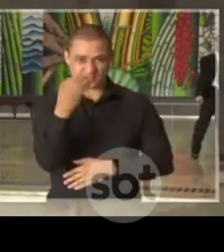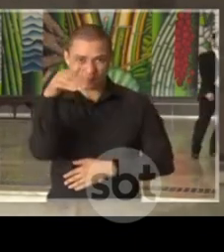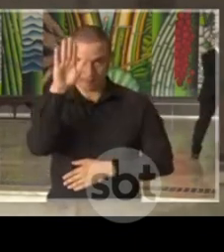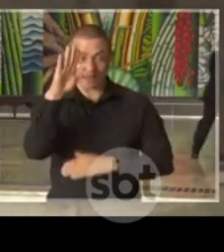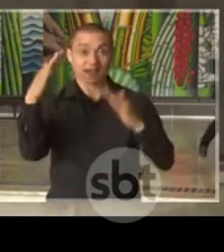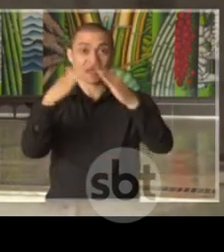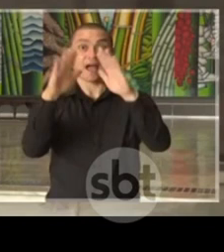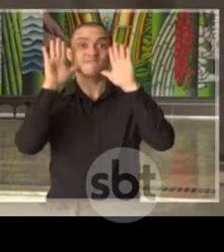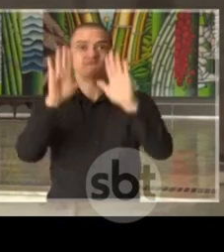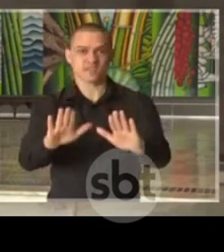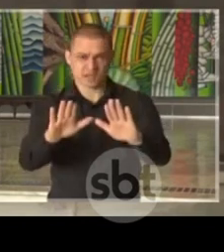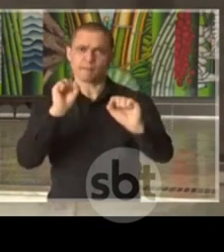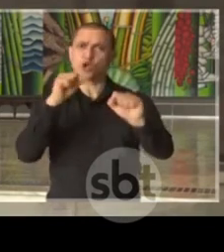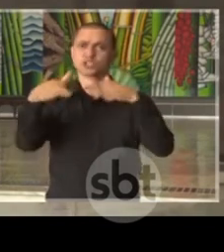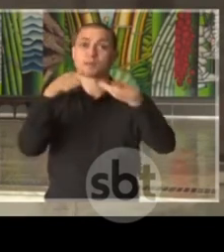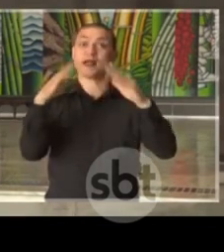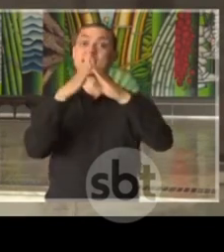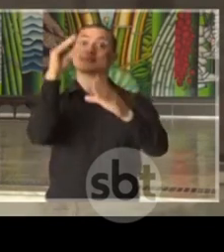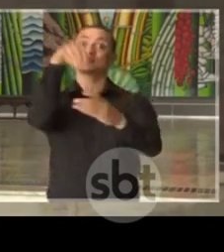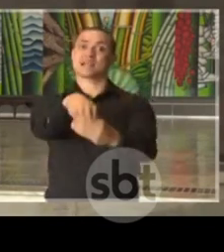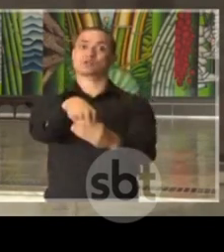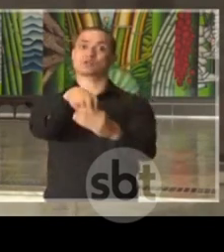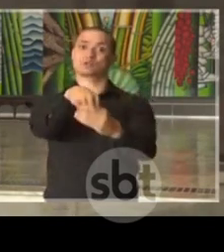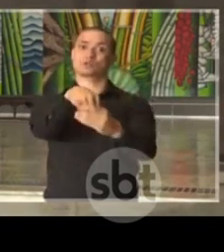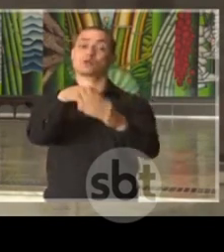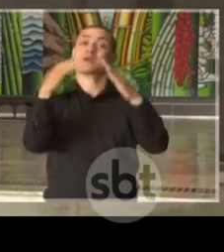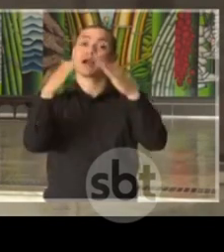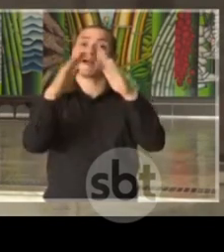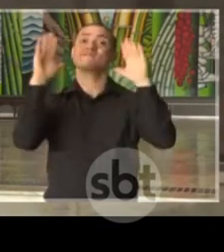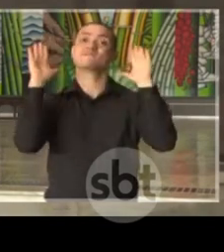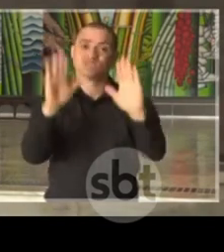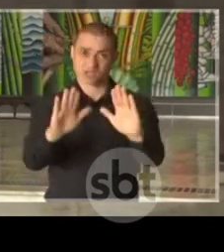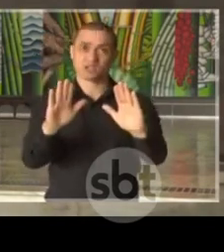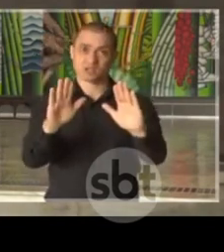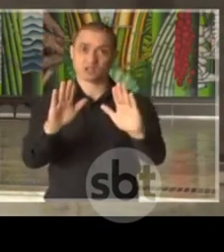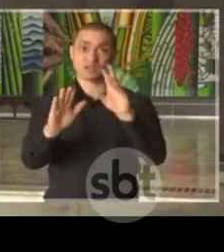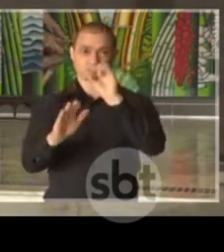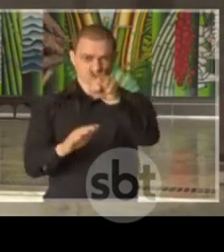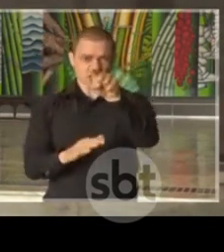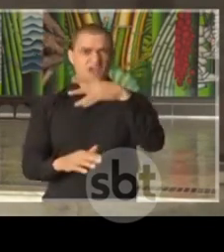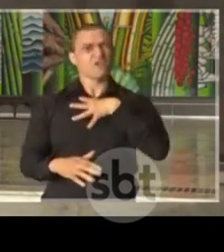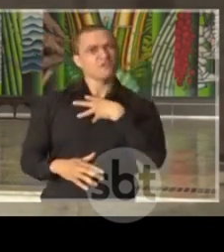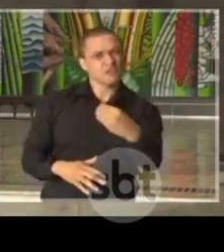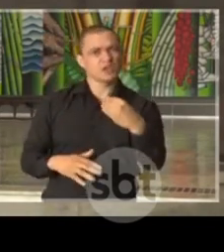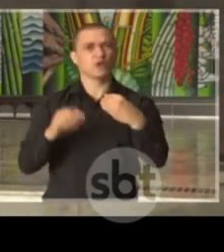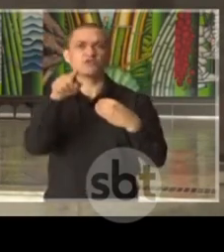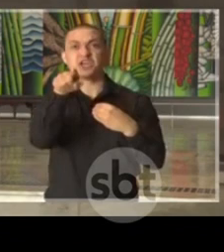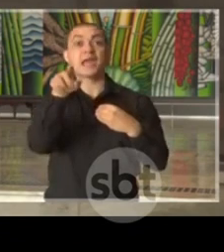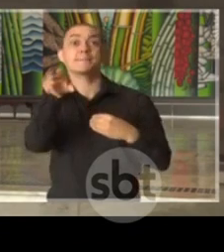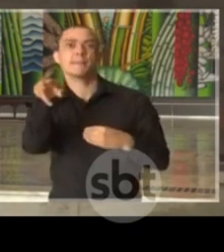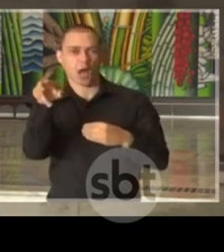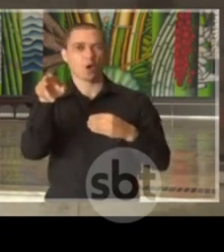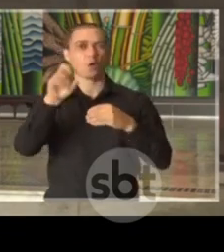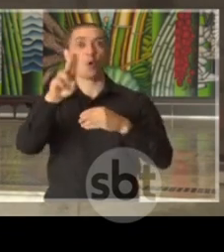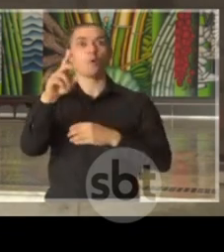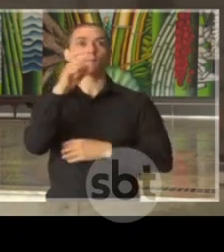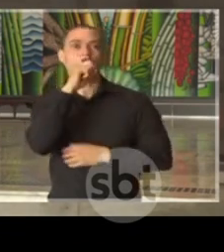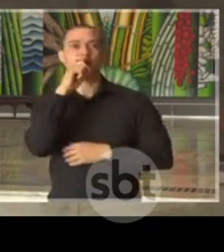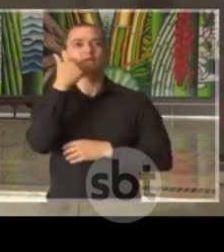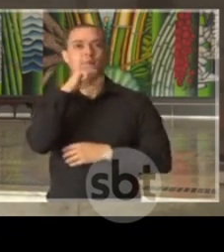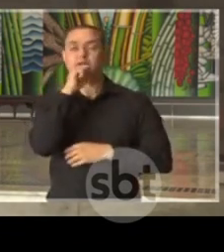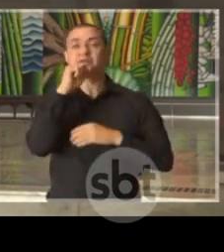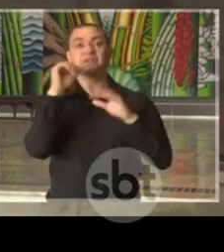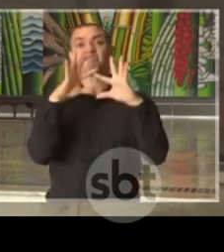casa, trabalhar remotamente, fique em casa. Você que é filho, você que é irmão, você que é parente de